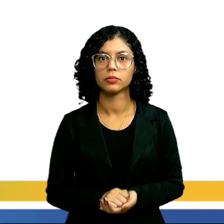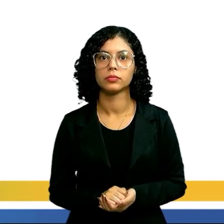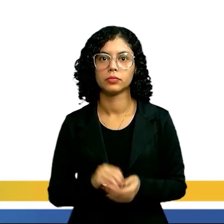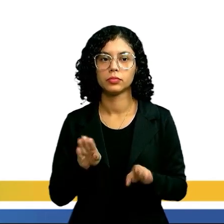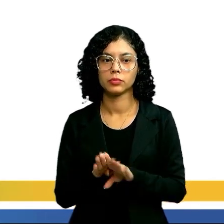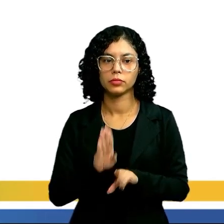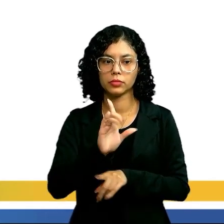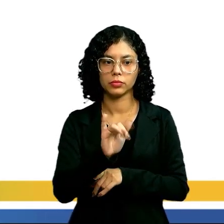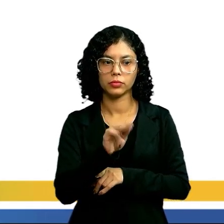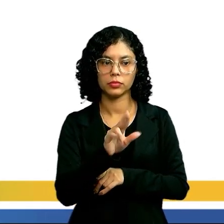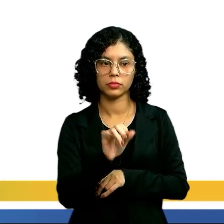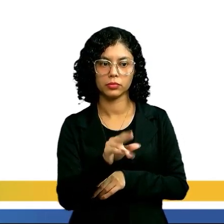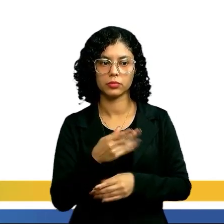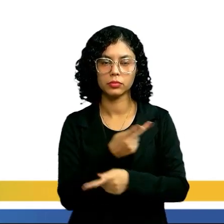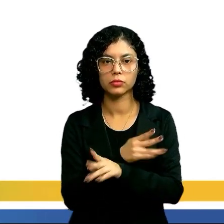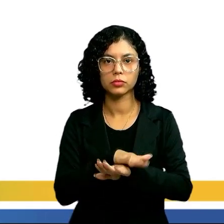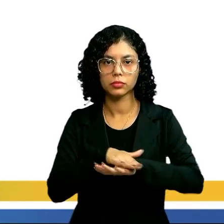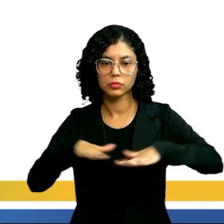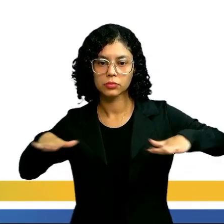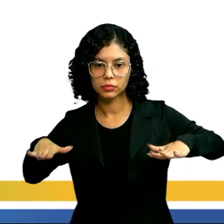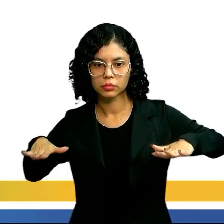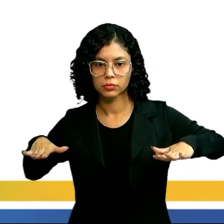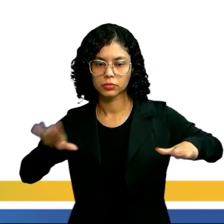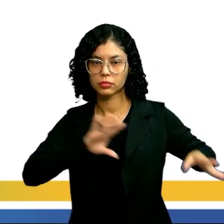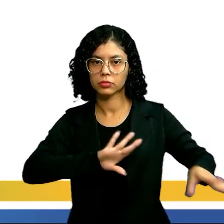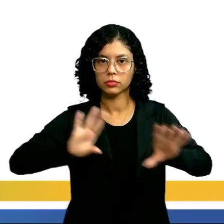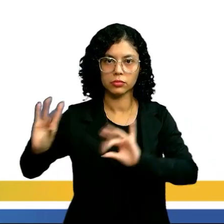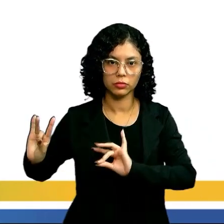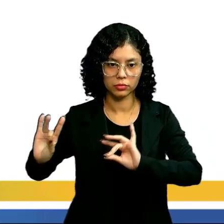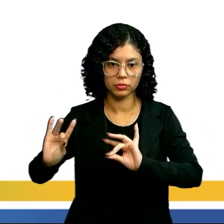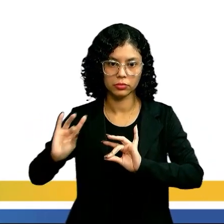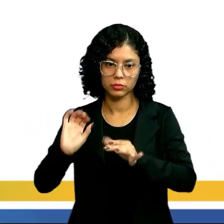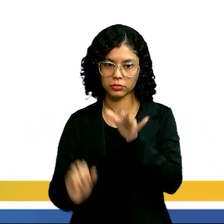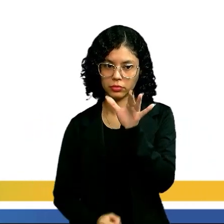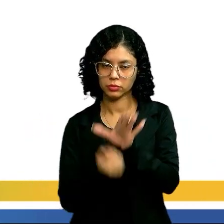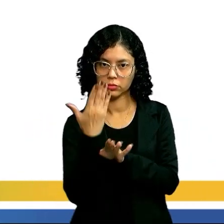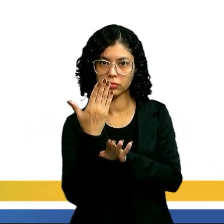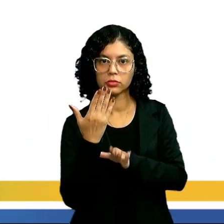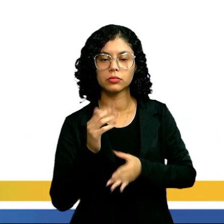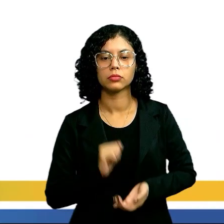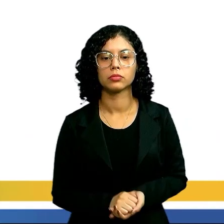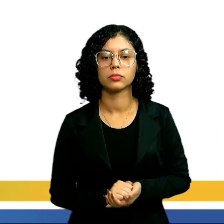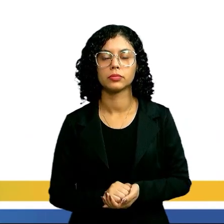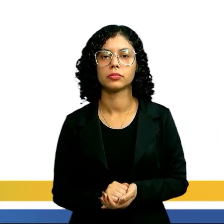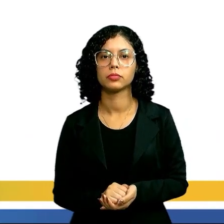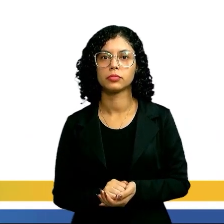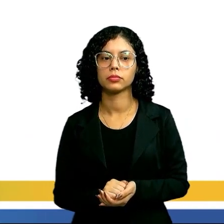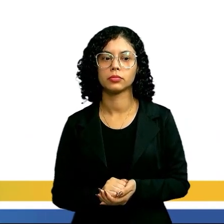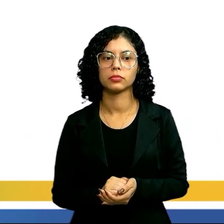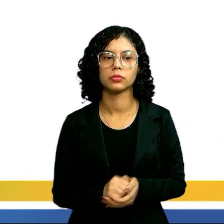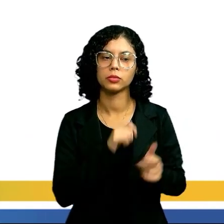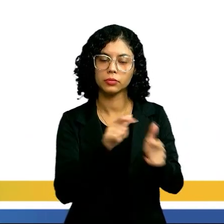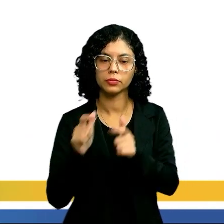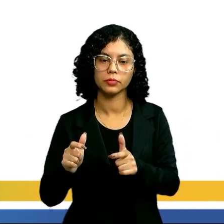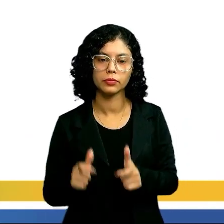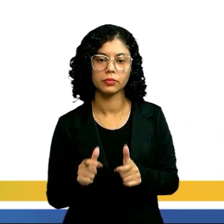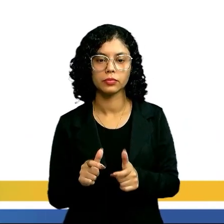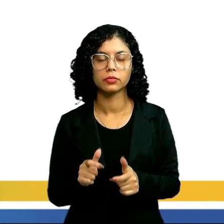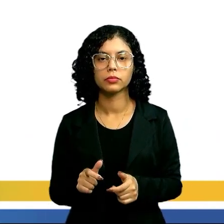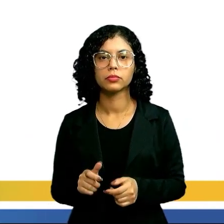Linhas e planos passando através da origem são subespaços